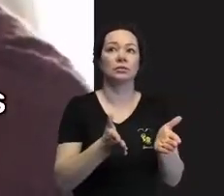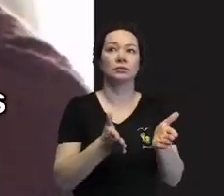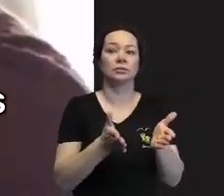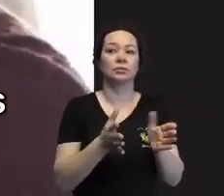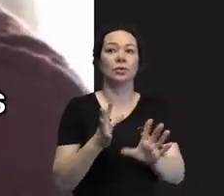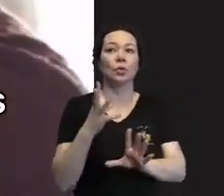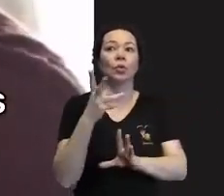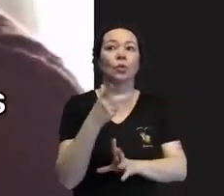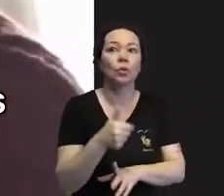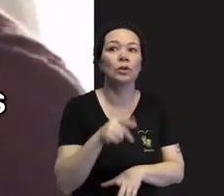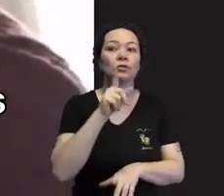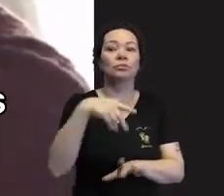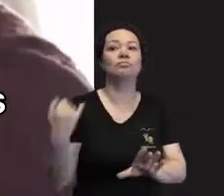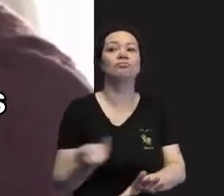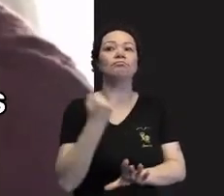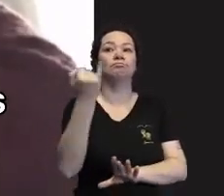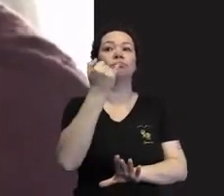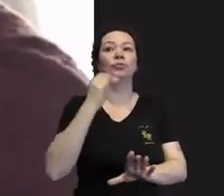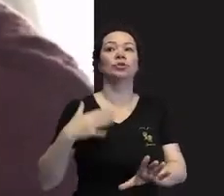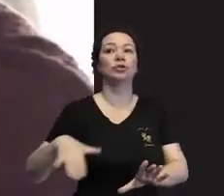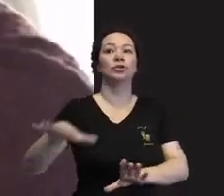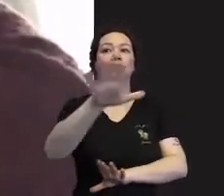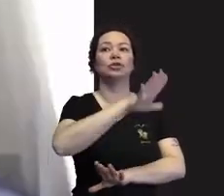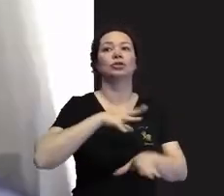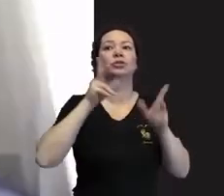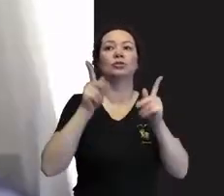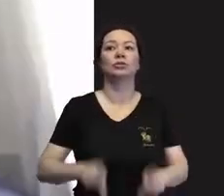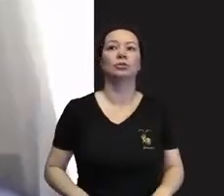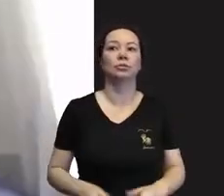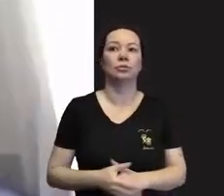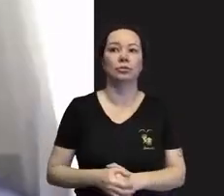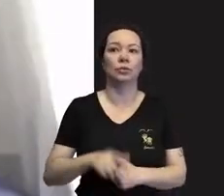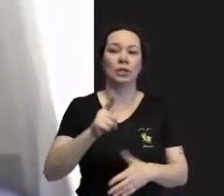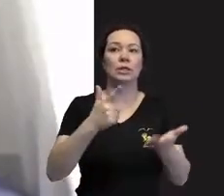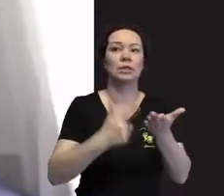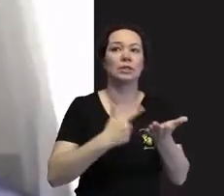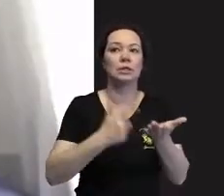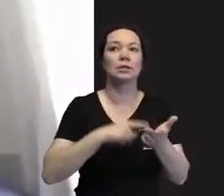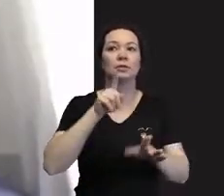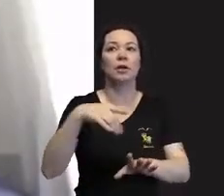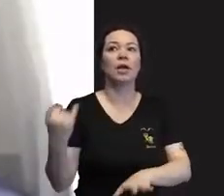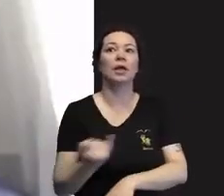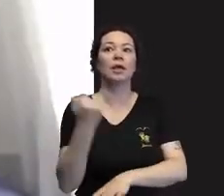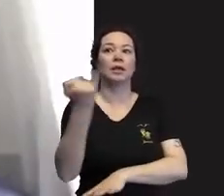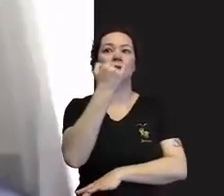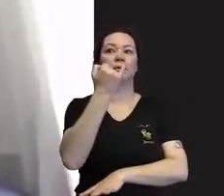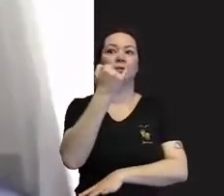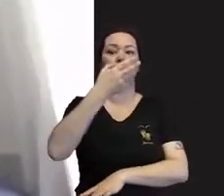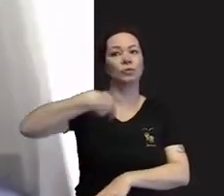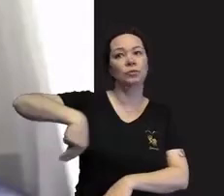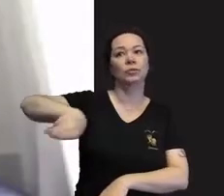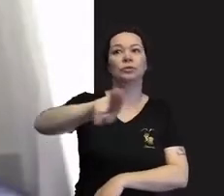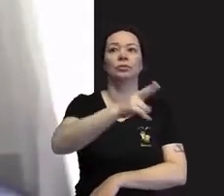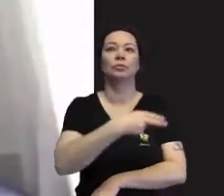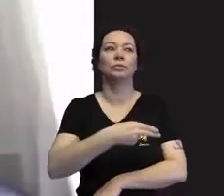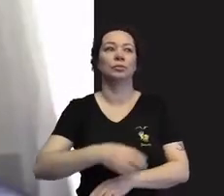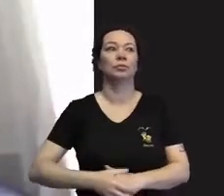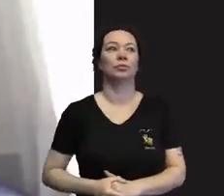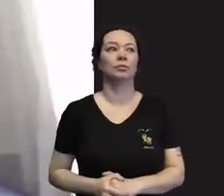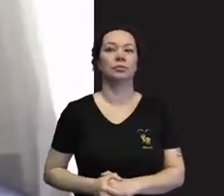quanto é muito importante para todos nós. Esse livro é muito importante para todos nós,